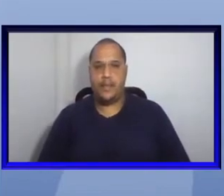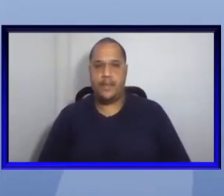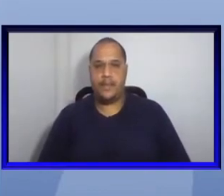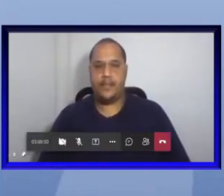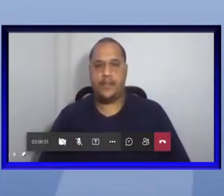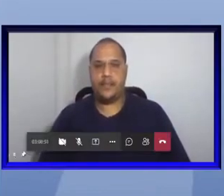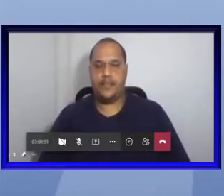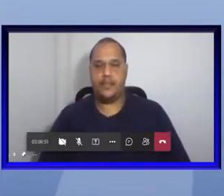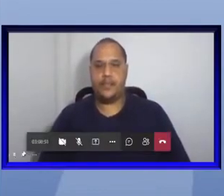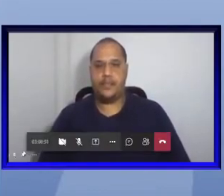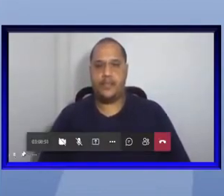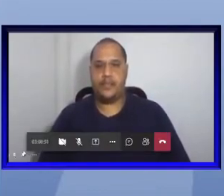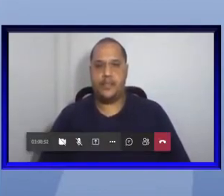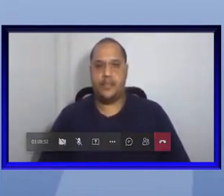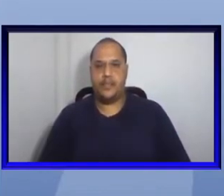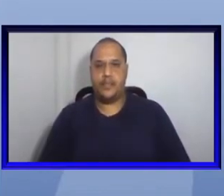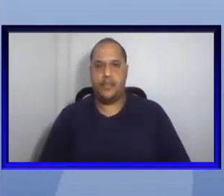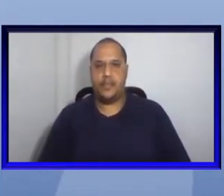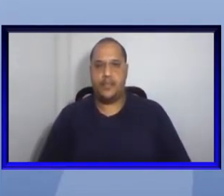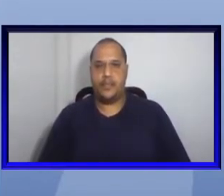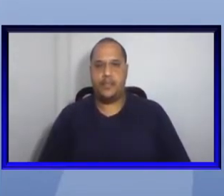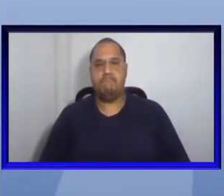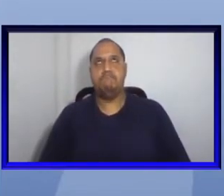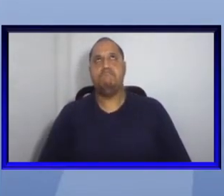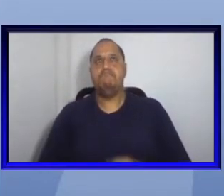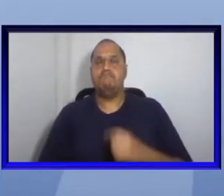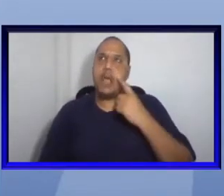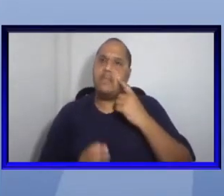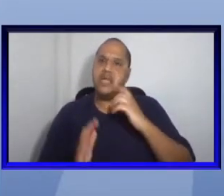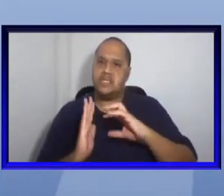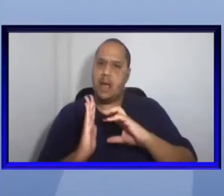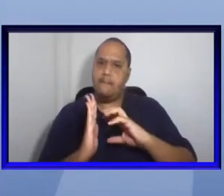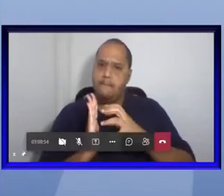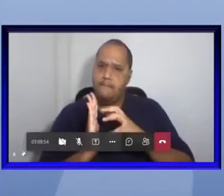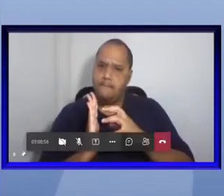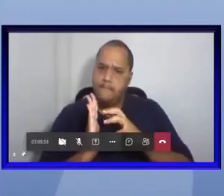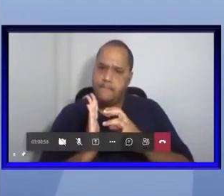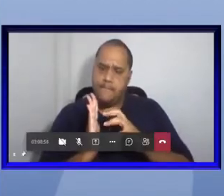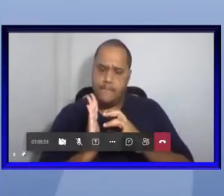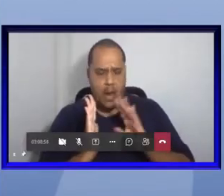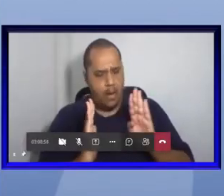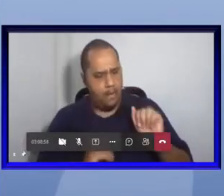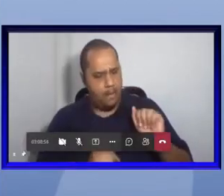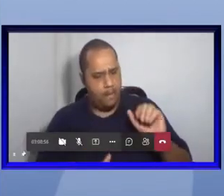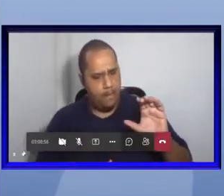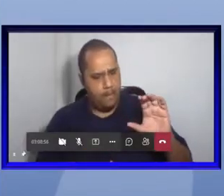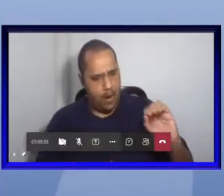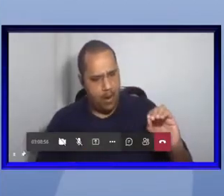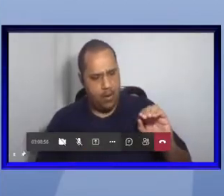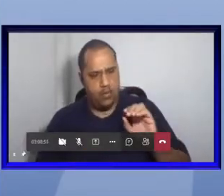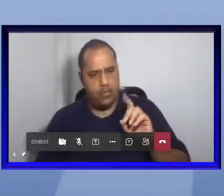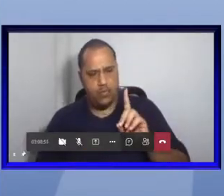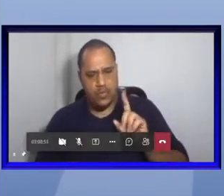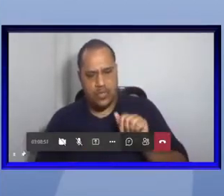o banco de dados especificamente sobre dípteros forense